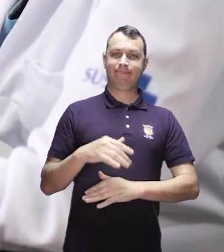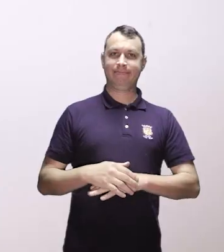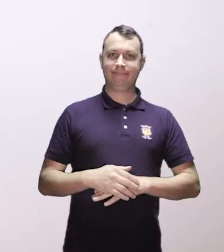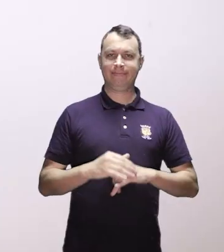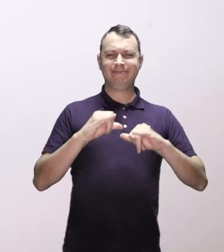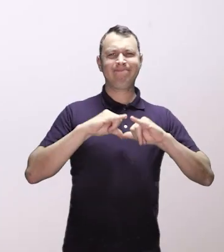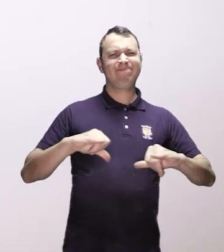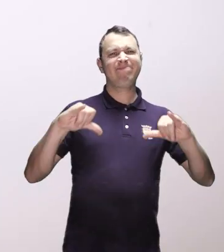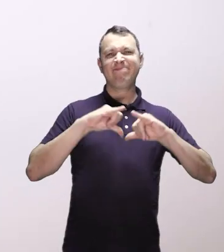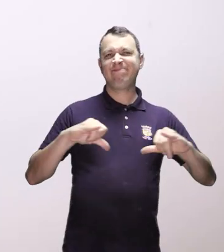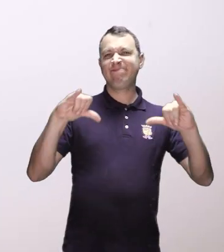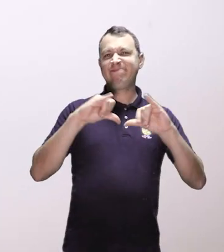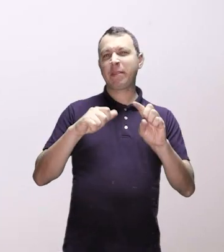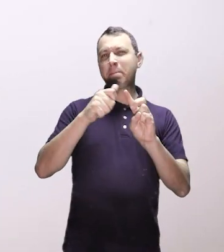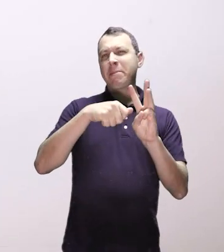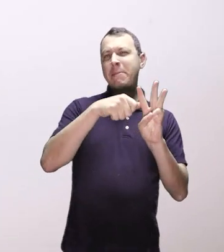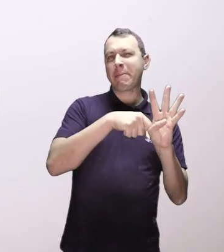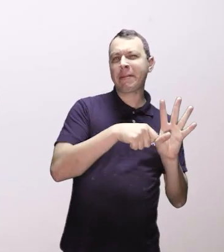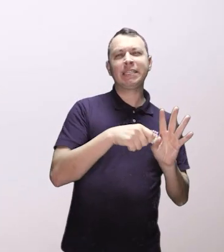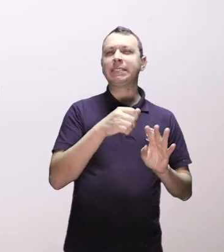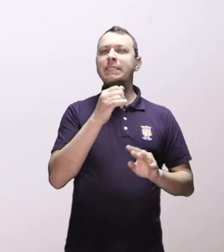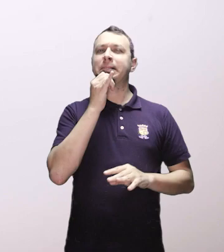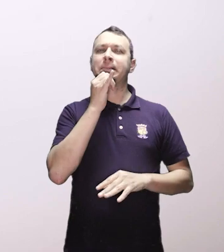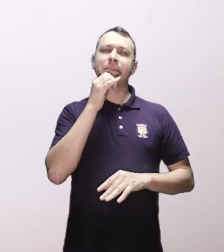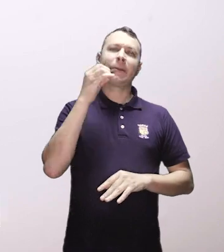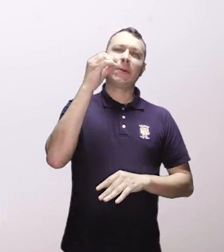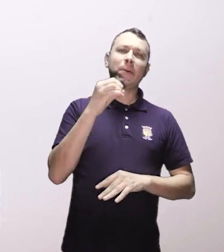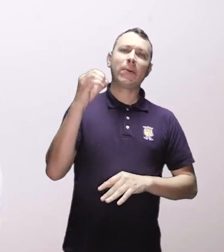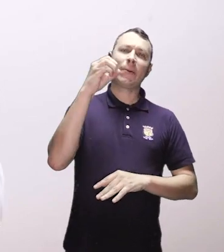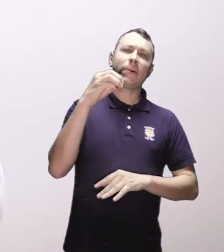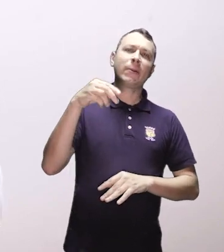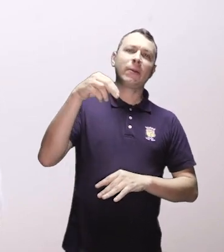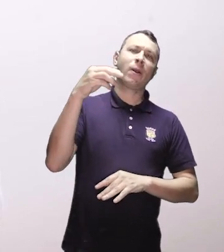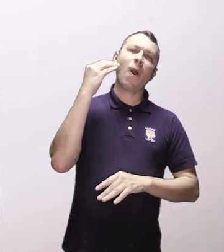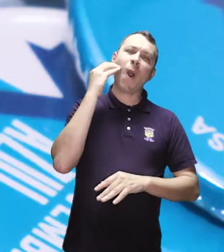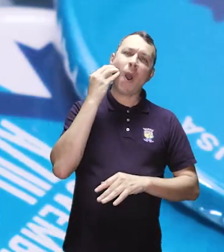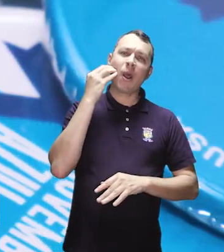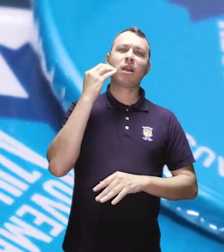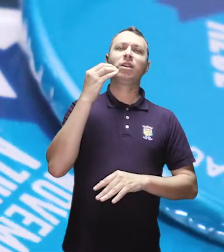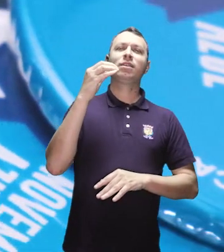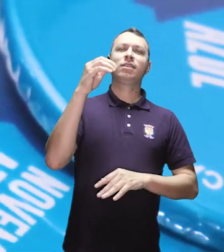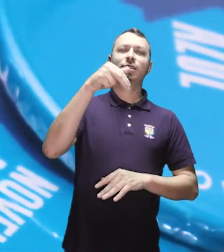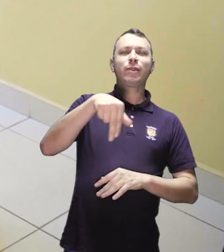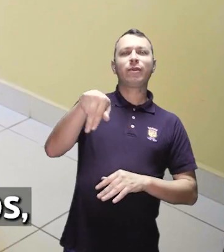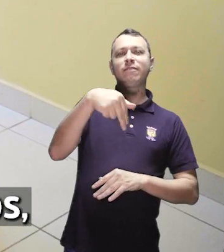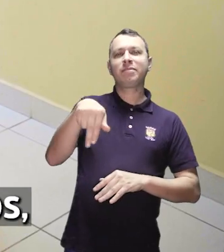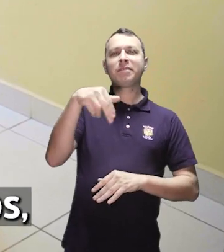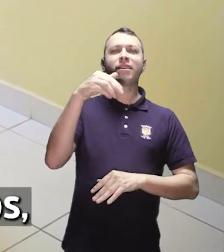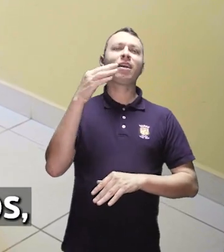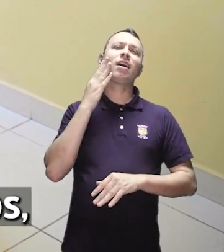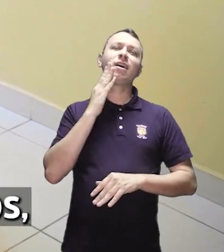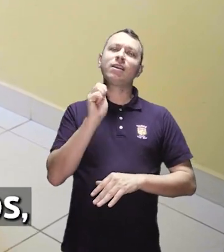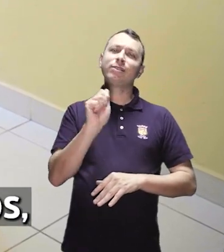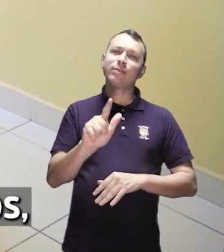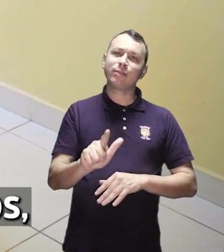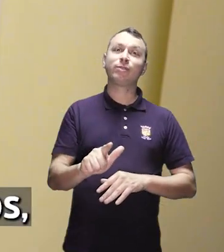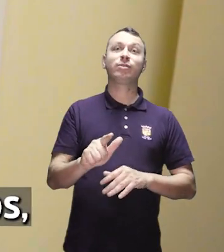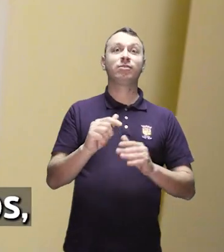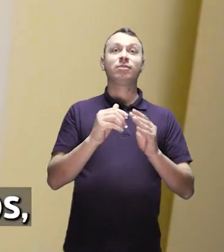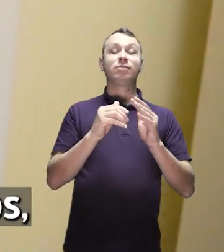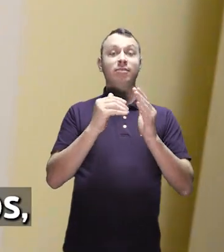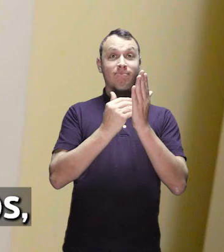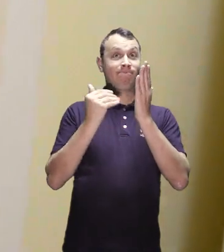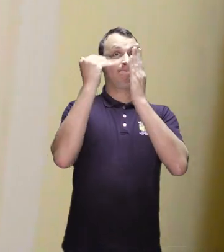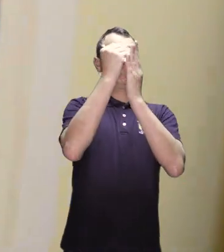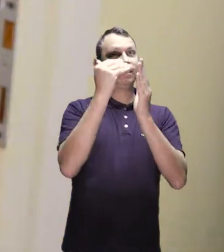saúde. Já as campanhas promovidas ao longo do ano, como outubro rosa, novembro azul, com horários estendidos e